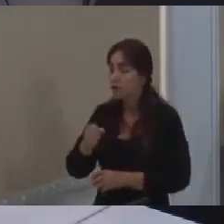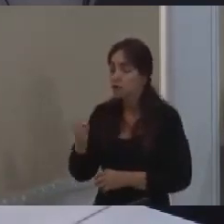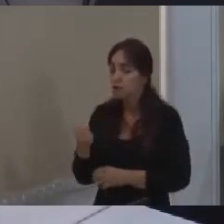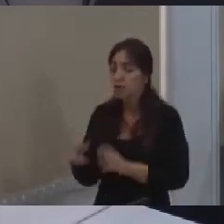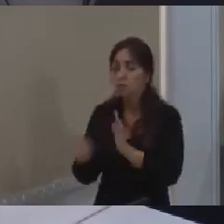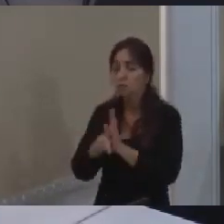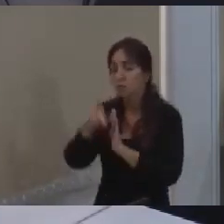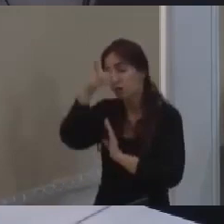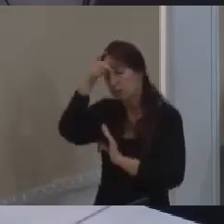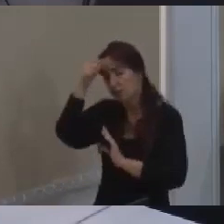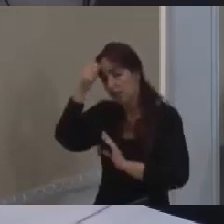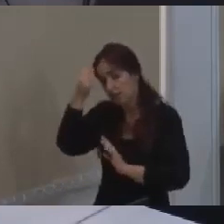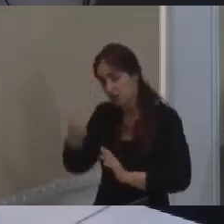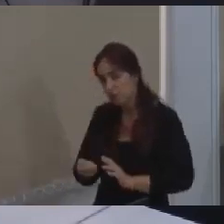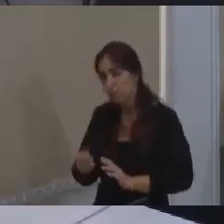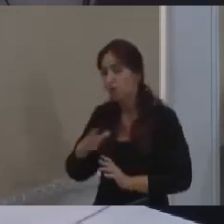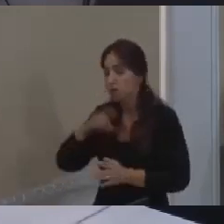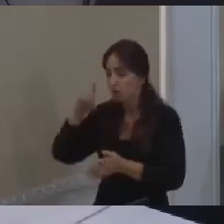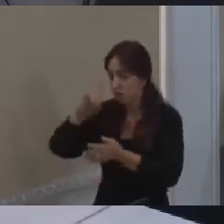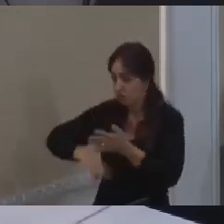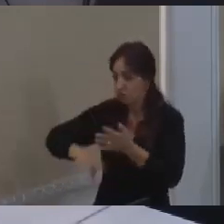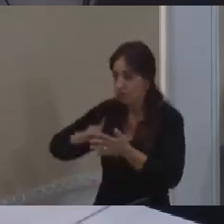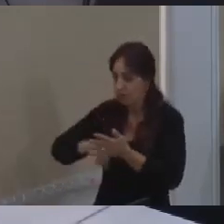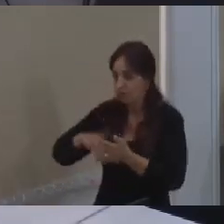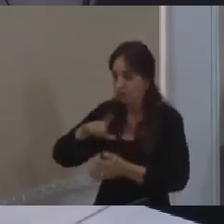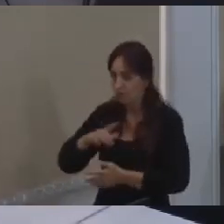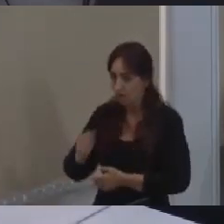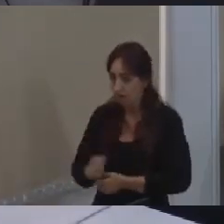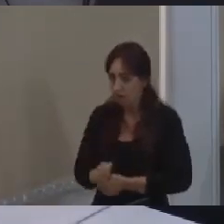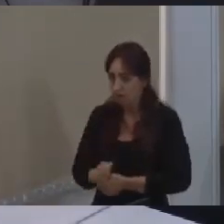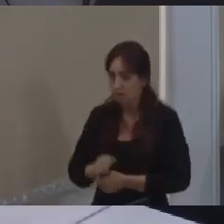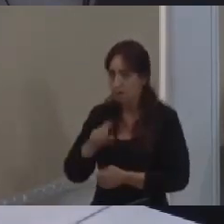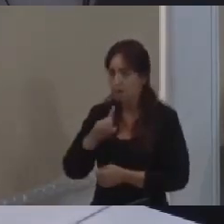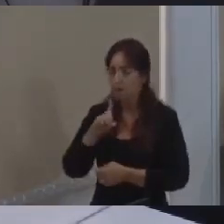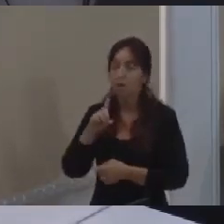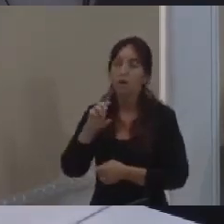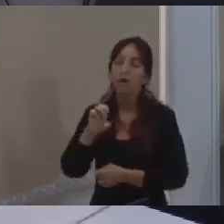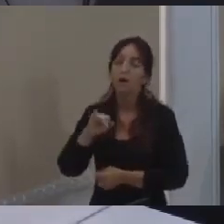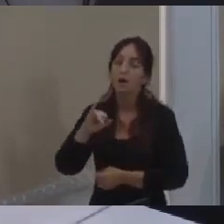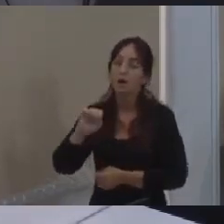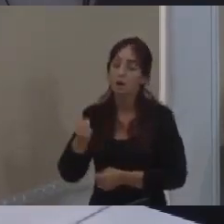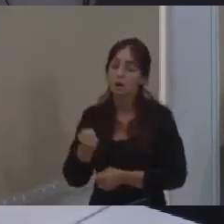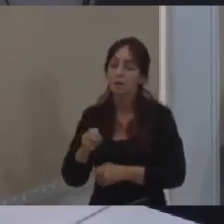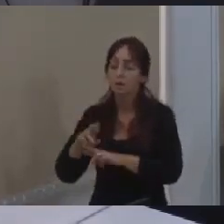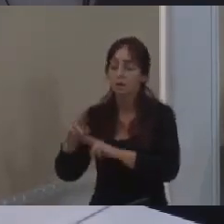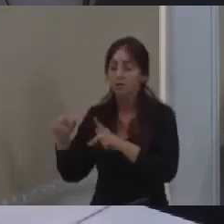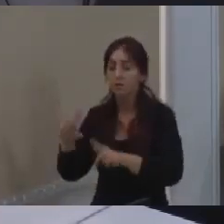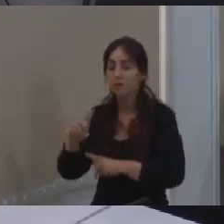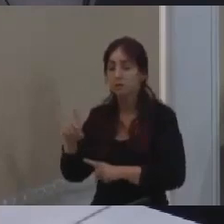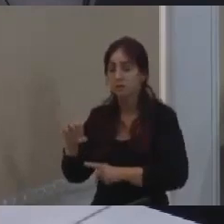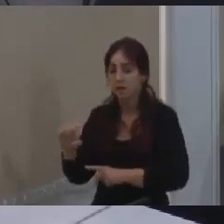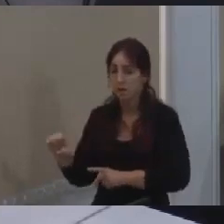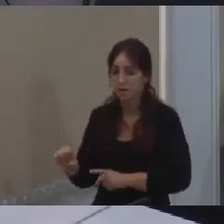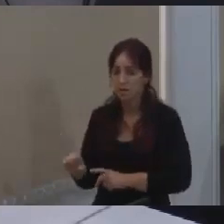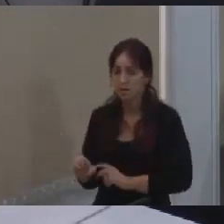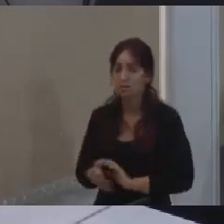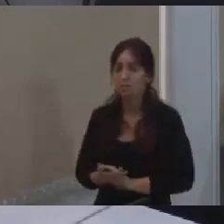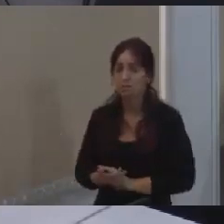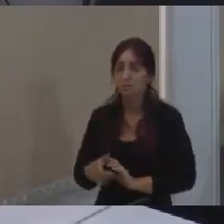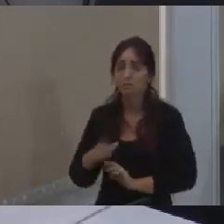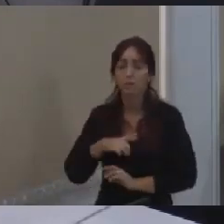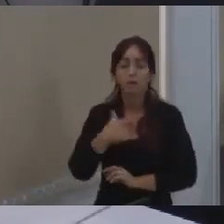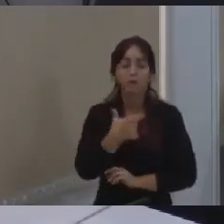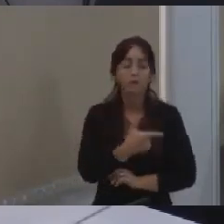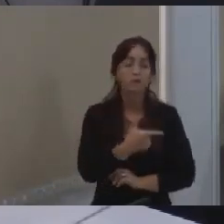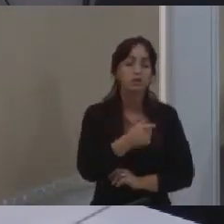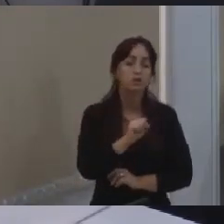prefeitura, regularmente documentados. AIS é diferente de ZEIS, Eu sei, por isso que eu fiz a pergunta. Então, são 28